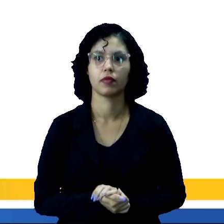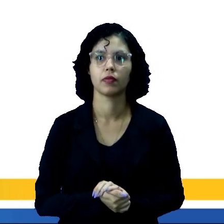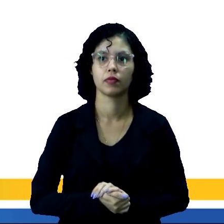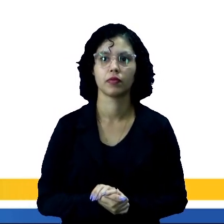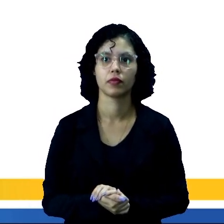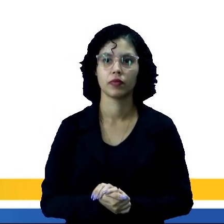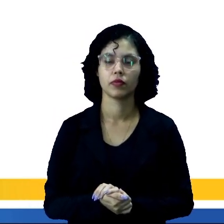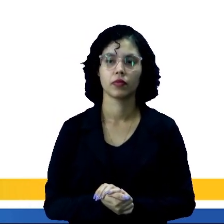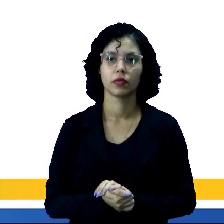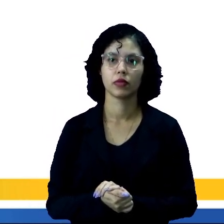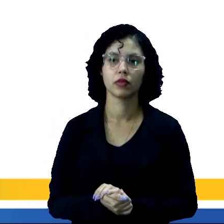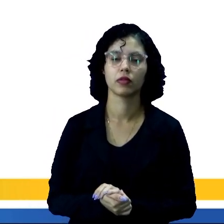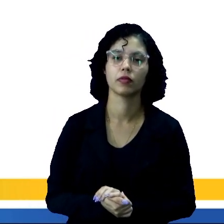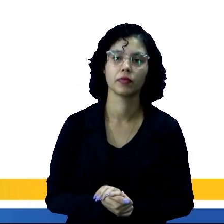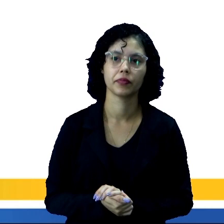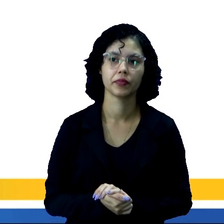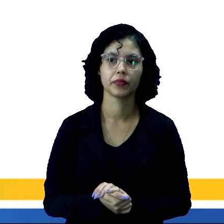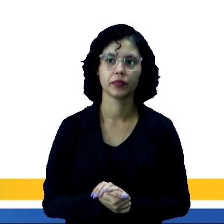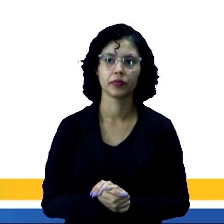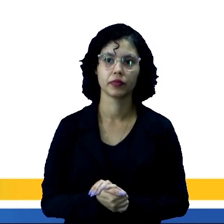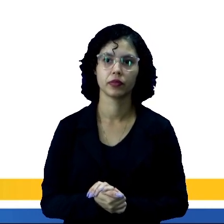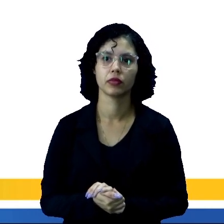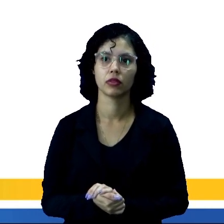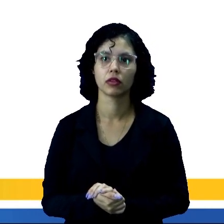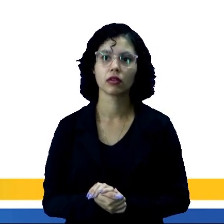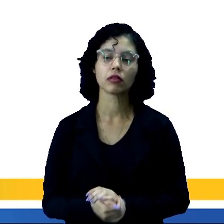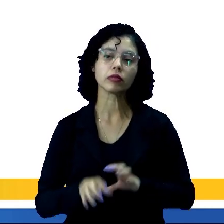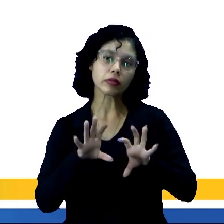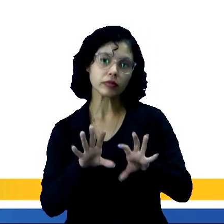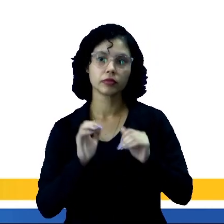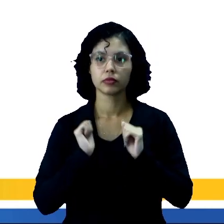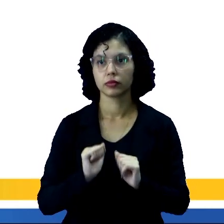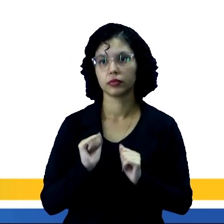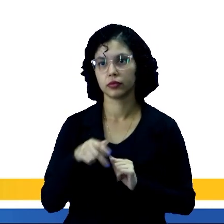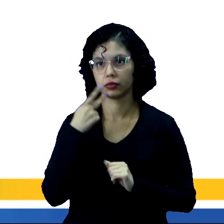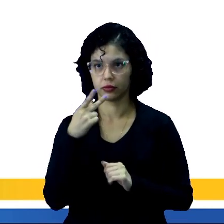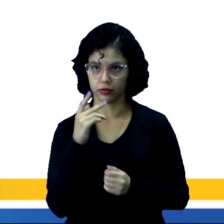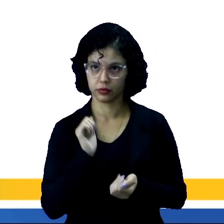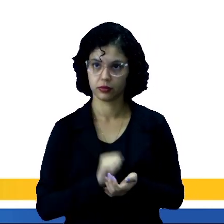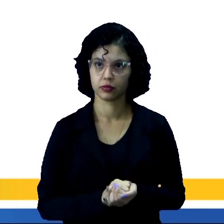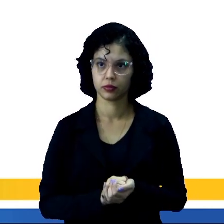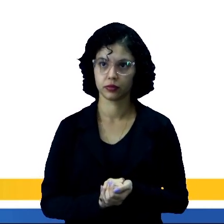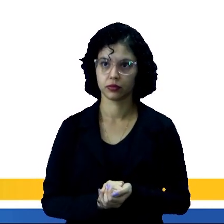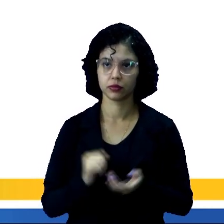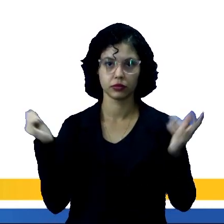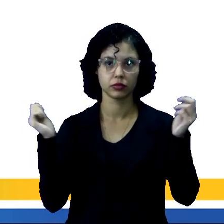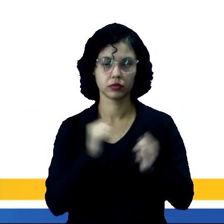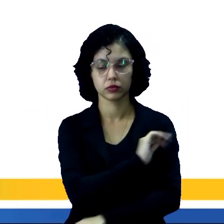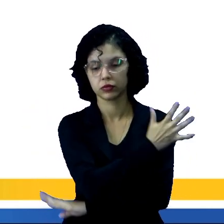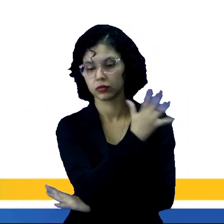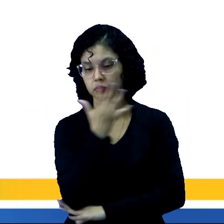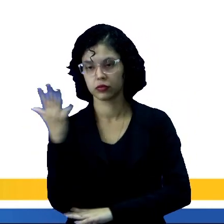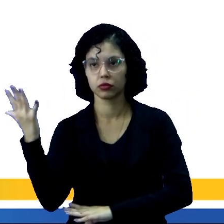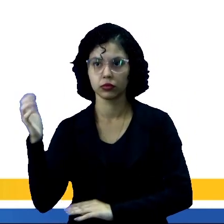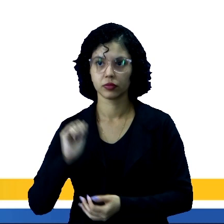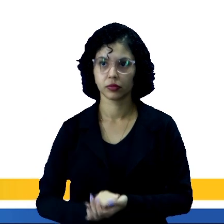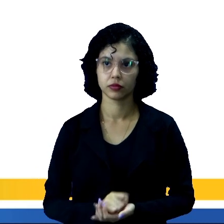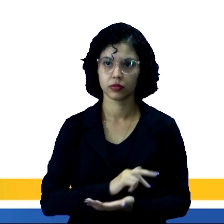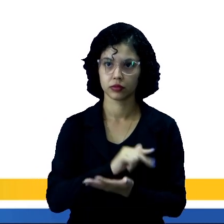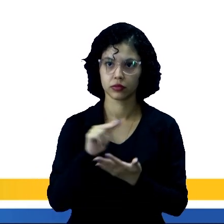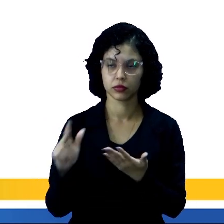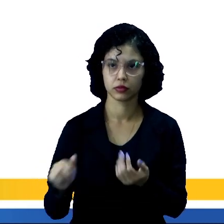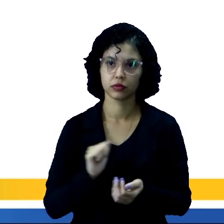Características também, com características também diferentes. E assim, nós podemos dizer que o meio ambiente e as suas